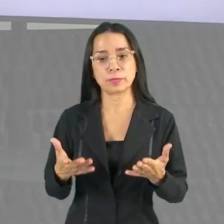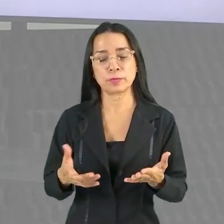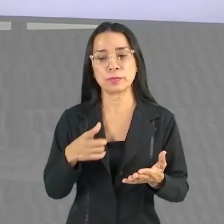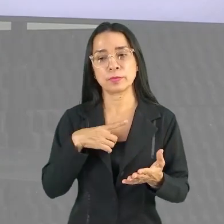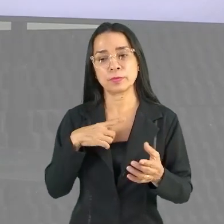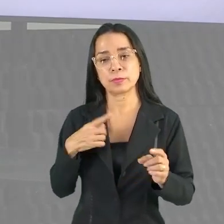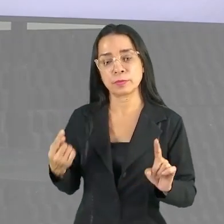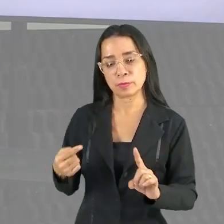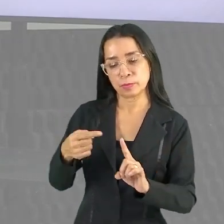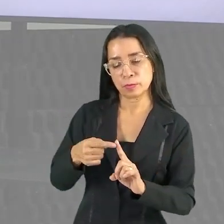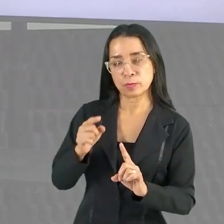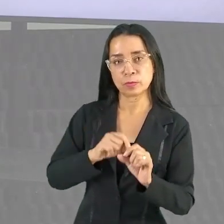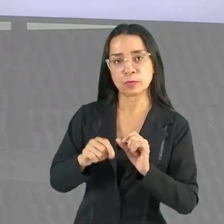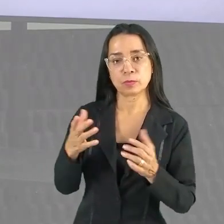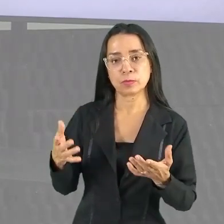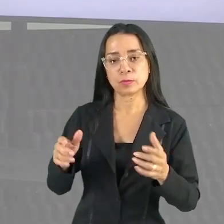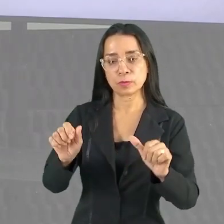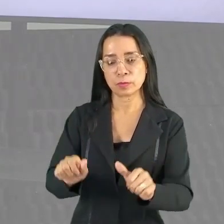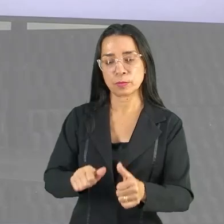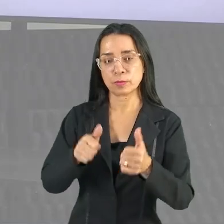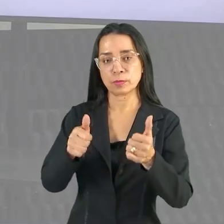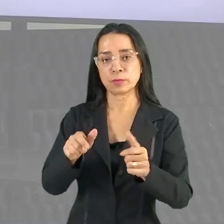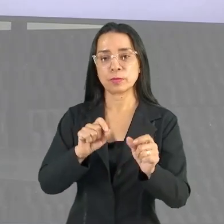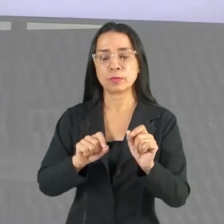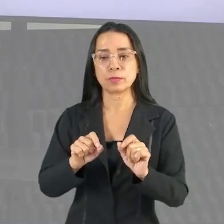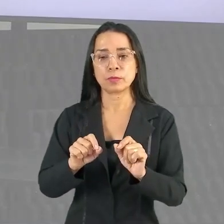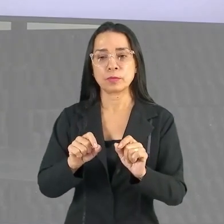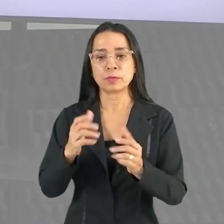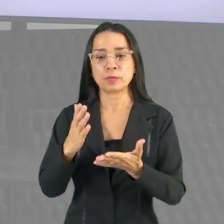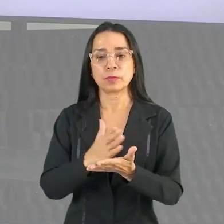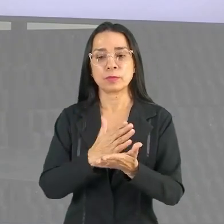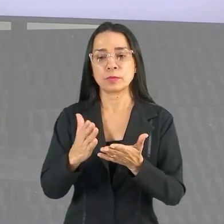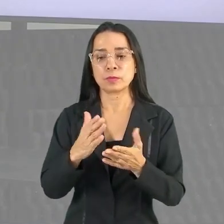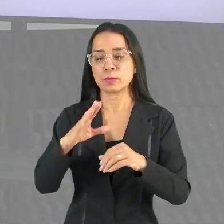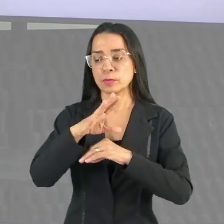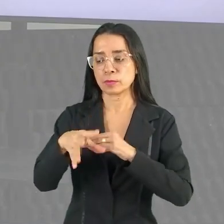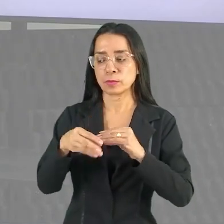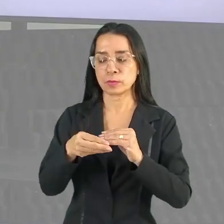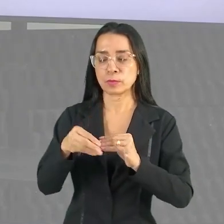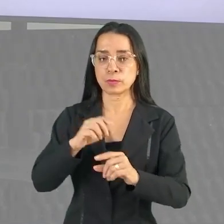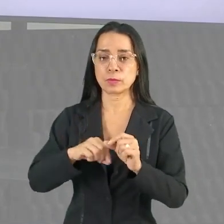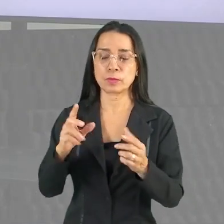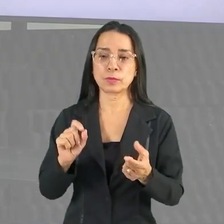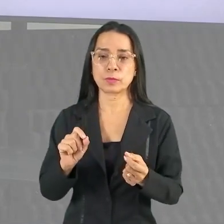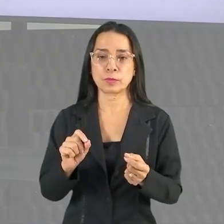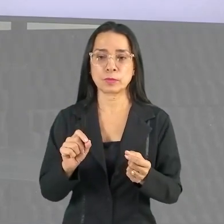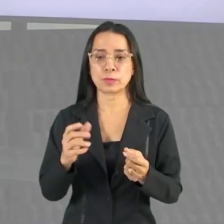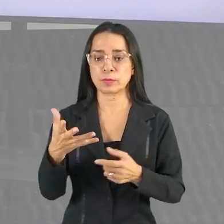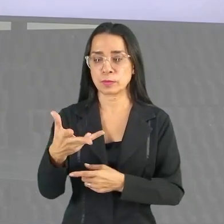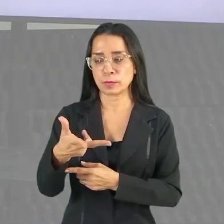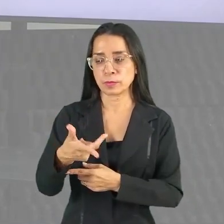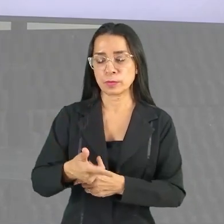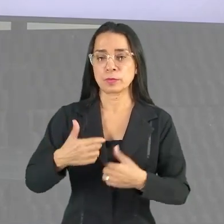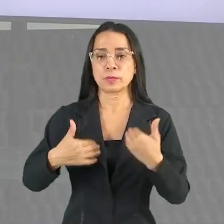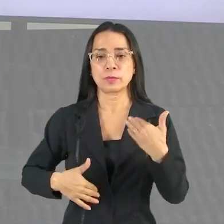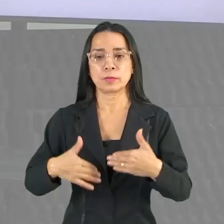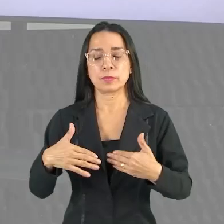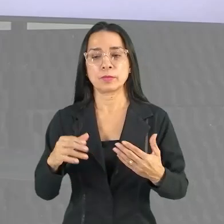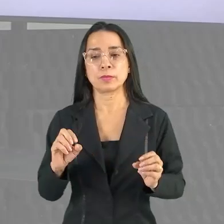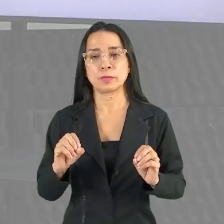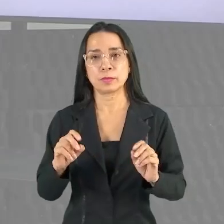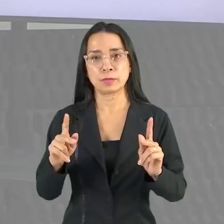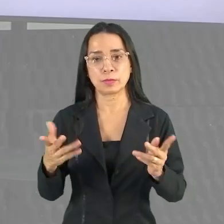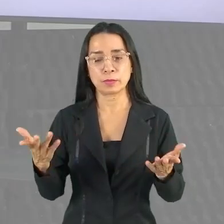tem um objetivo, melhorar algum componente da aptidão física, beleza?